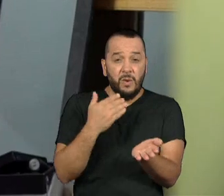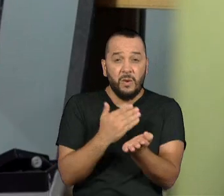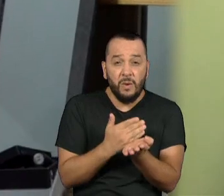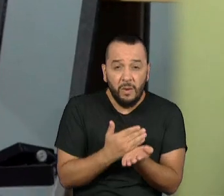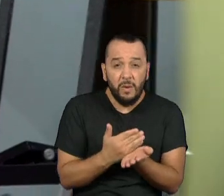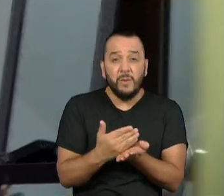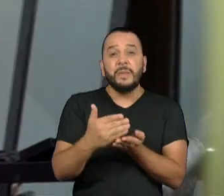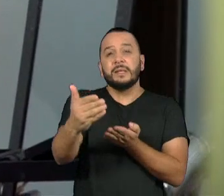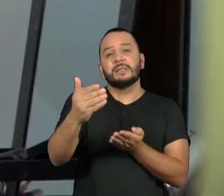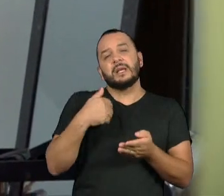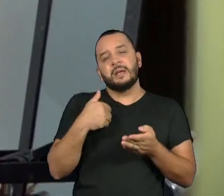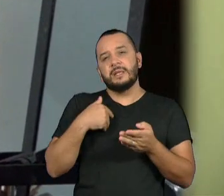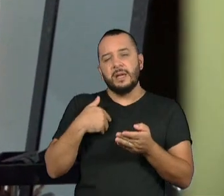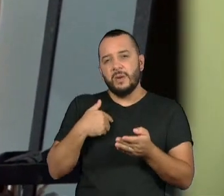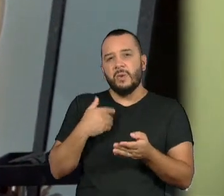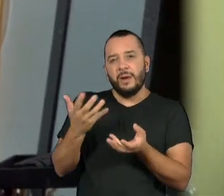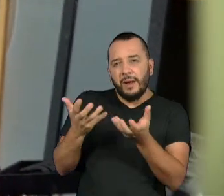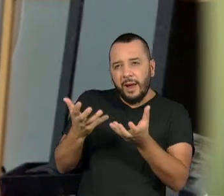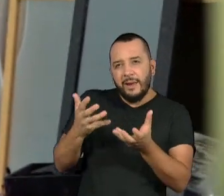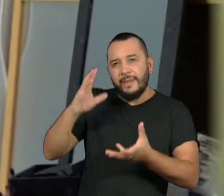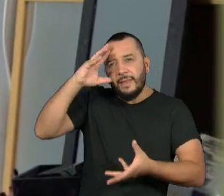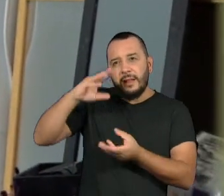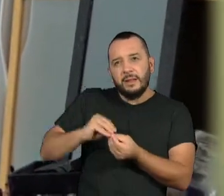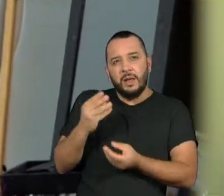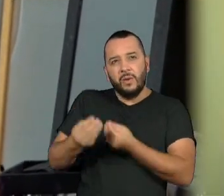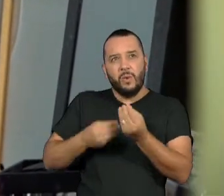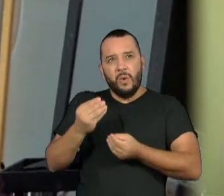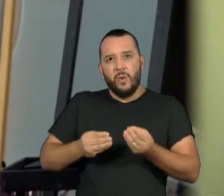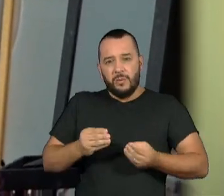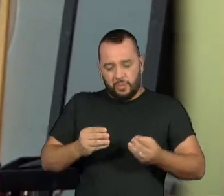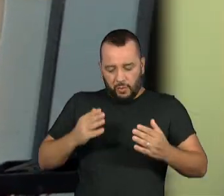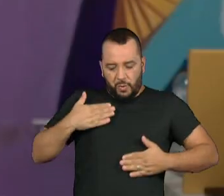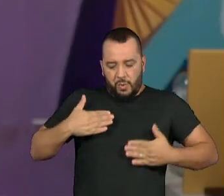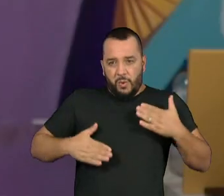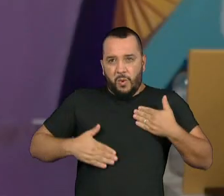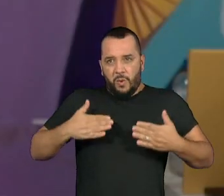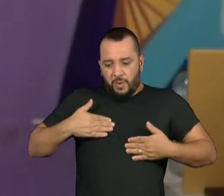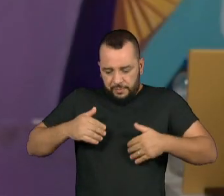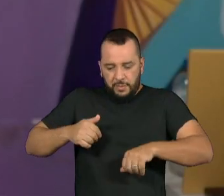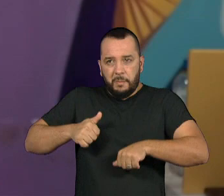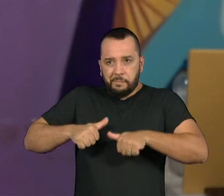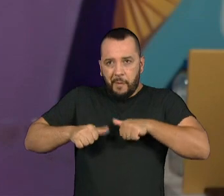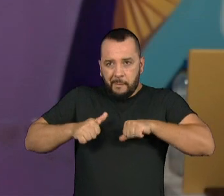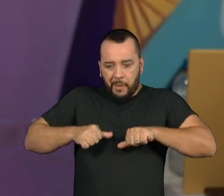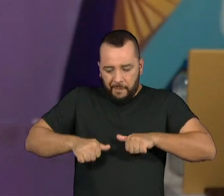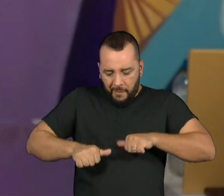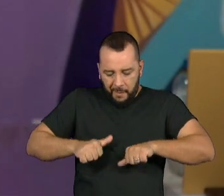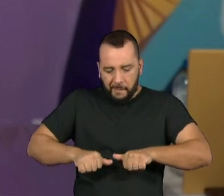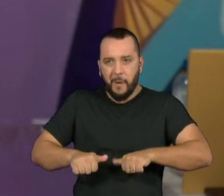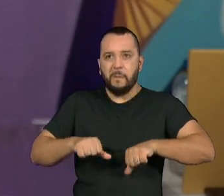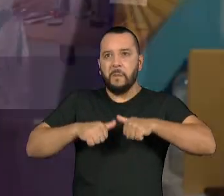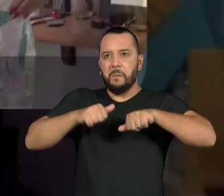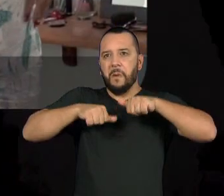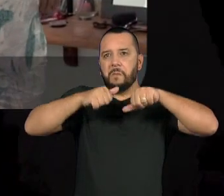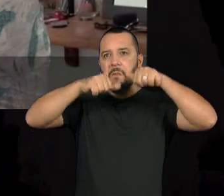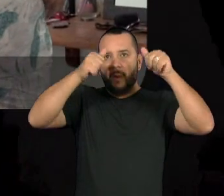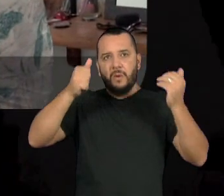comecei a querer entender a transformação do meu corpo. Aí foi quando eu comecei a me transformar.